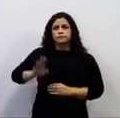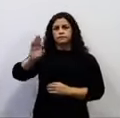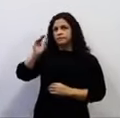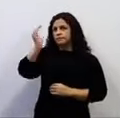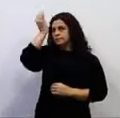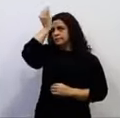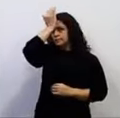Obrigado, senhora. Obrigado,